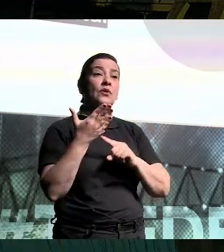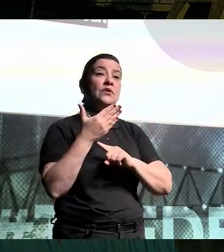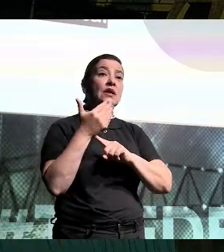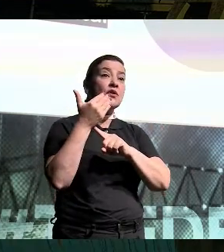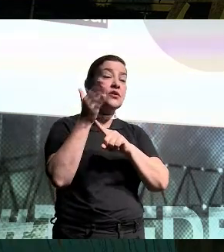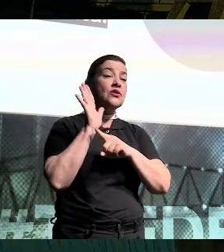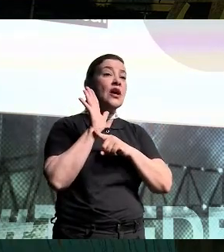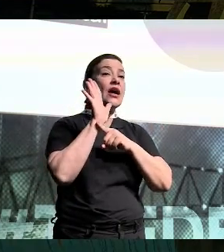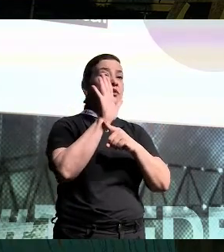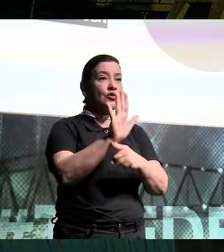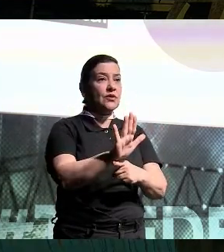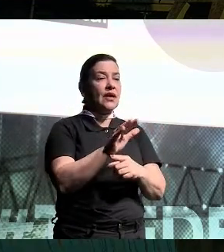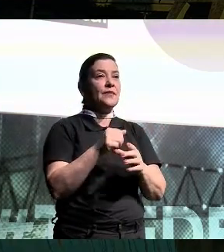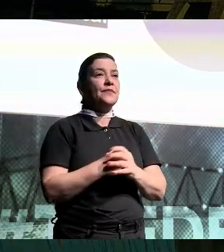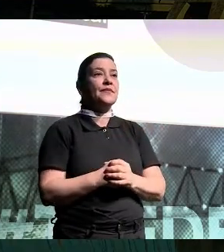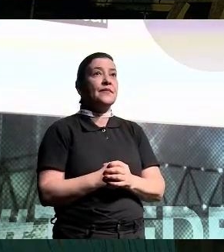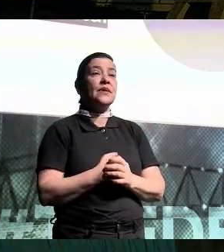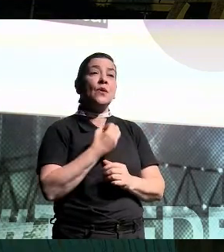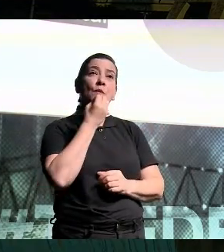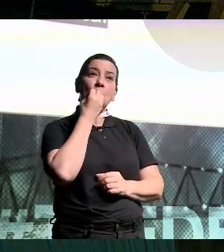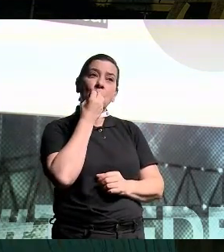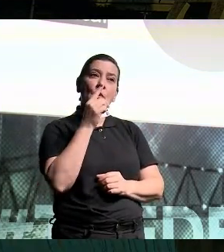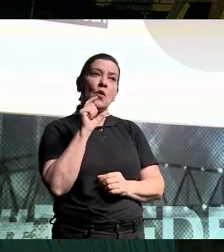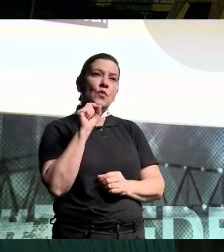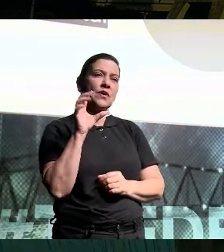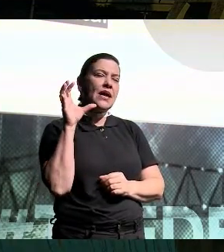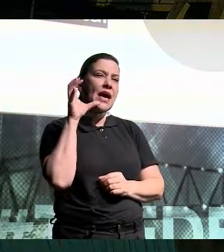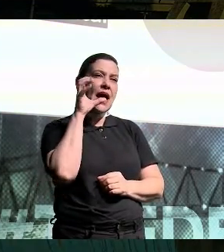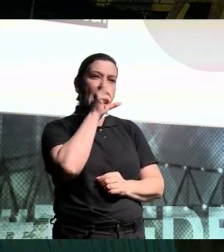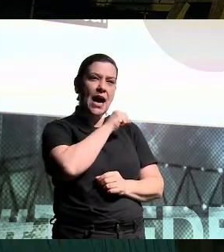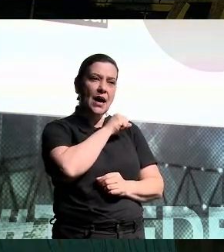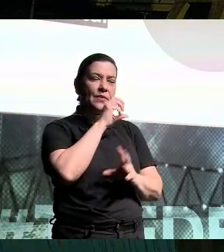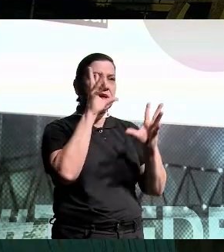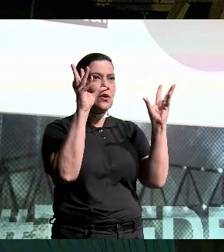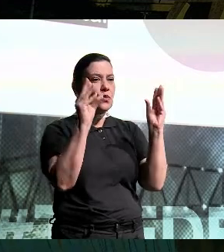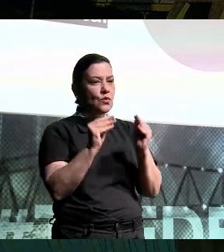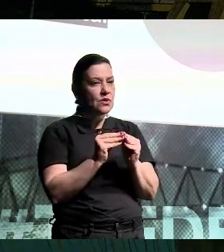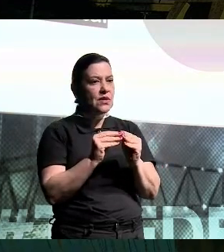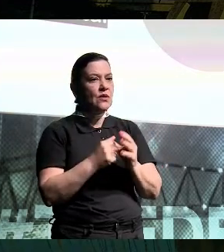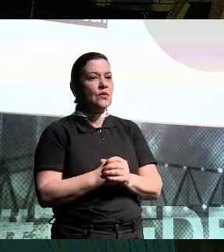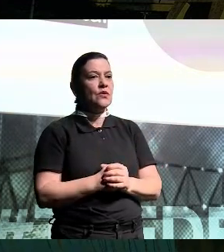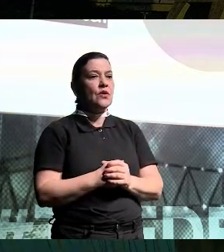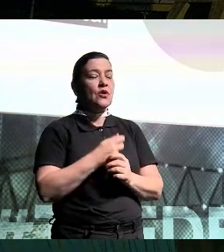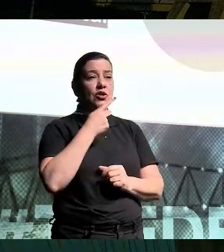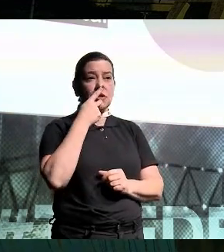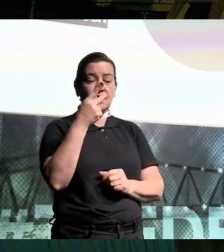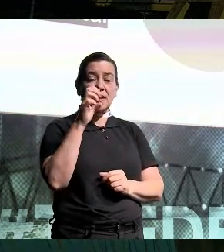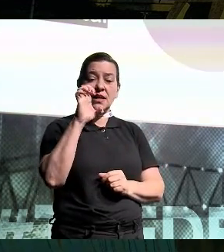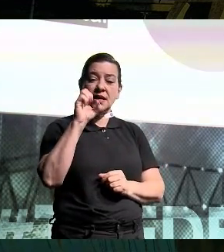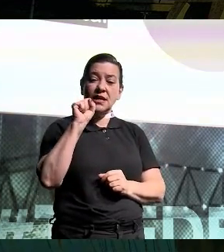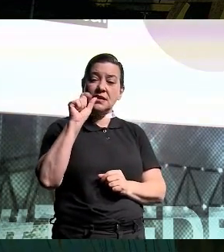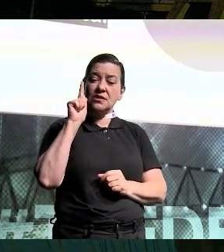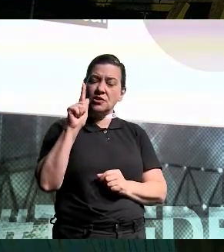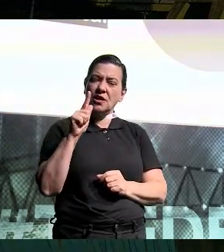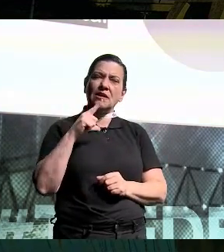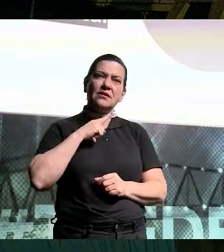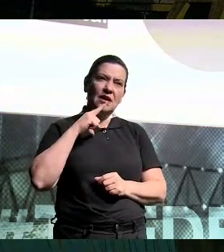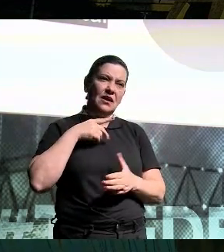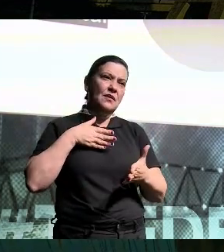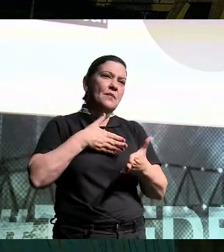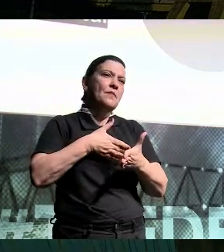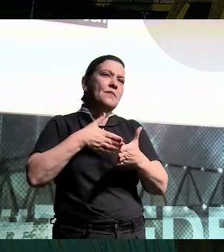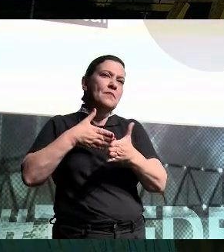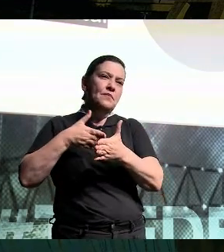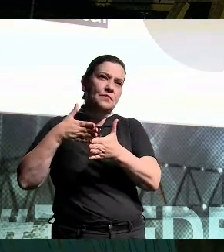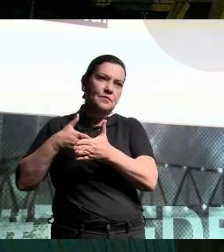vem ajudar a ESG? Bom, uma conclusão bem rápida que a gente chegou foi, quando a gente fala em ESG, a gente fala sobre muitos obstáculos,